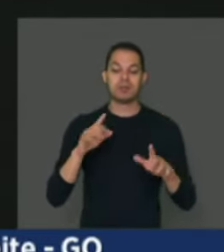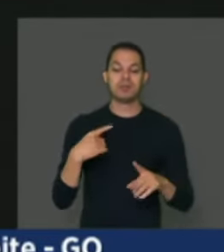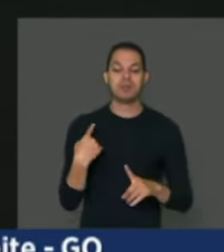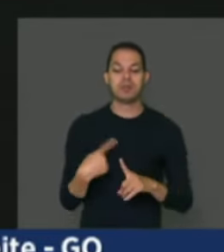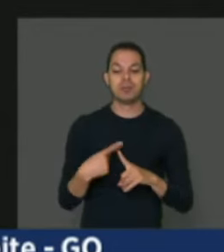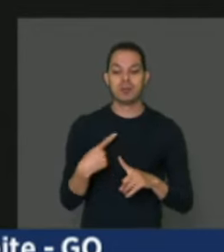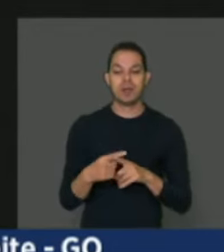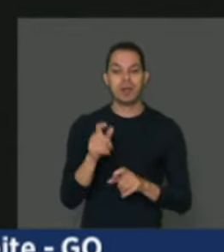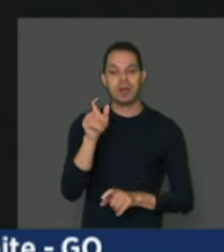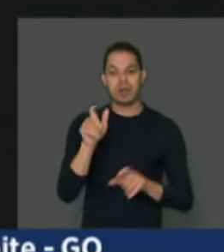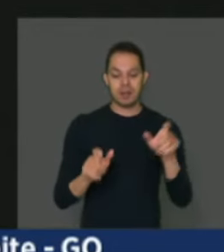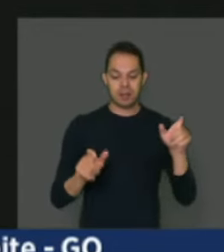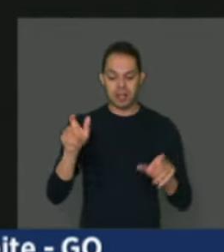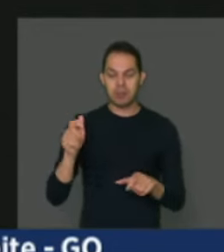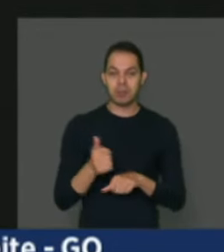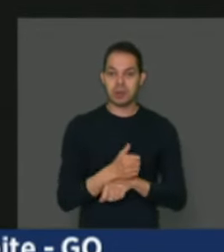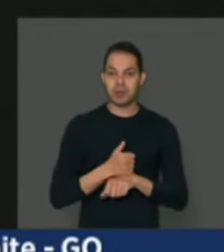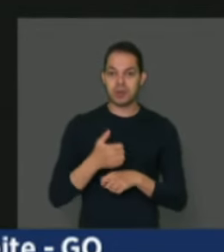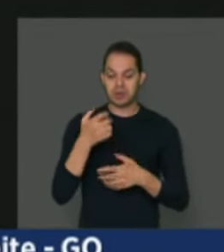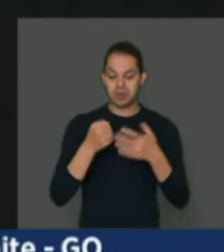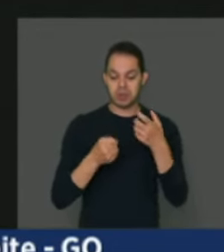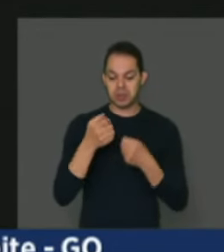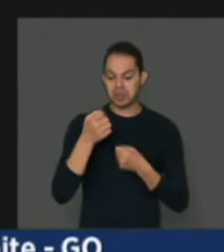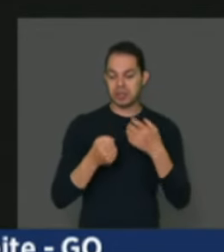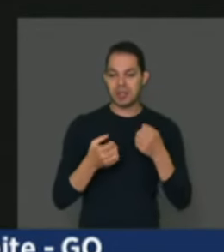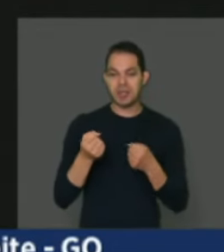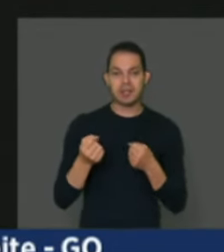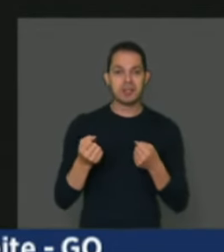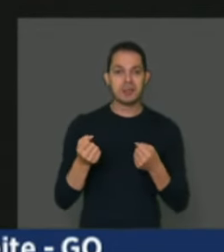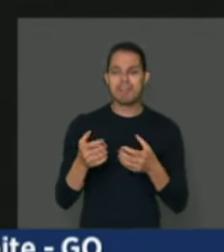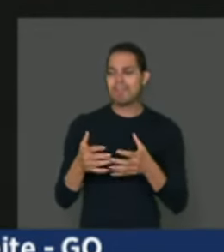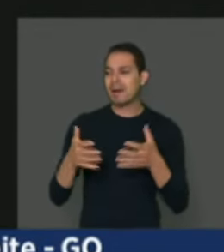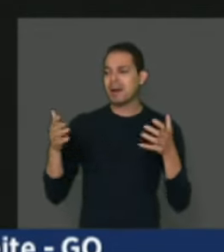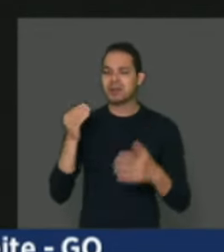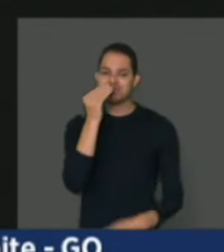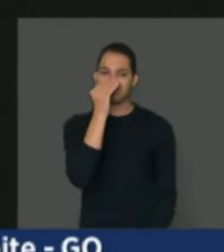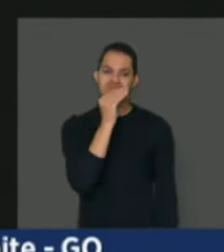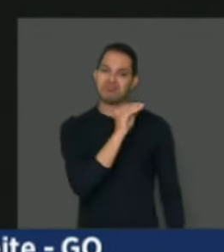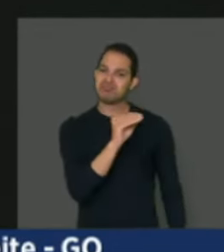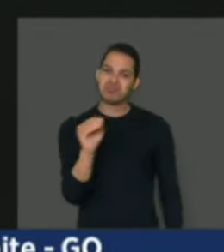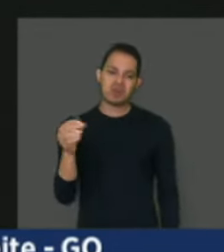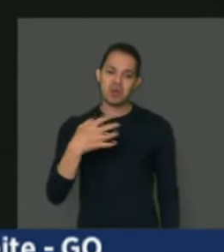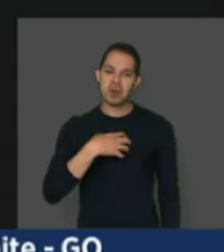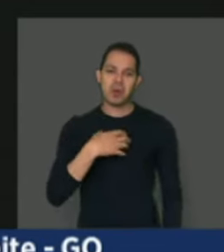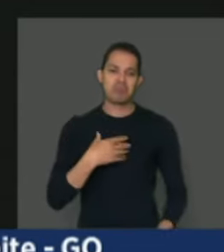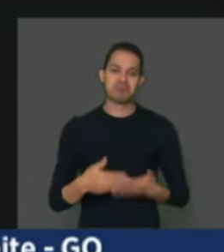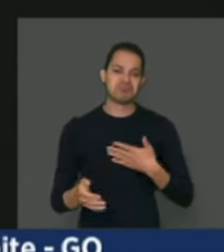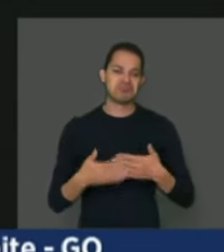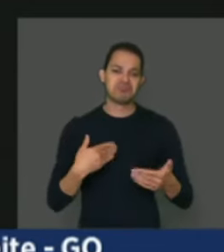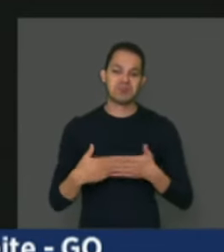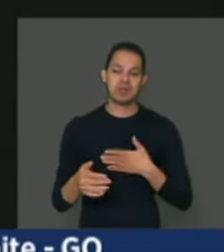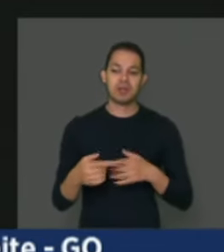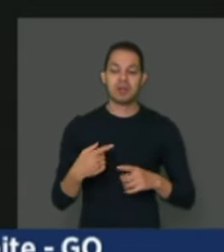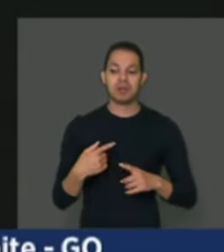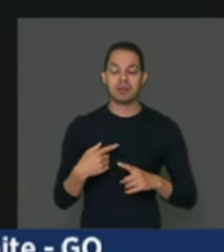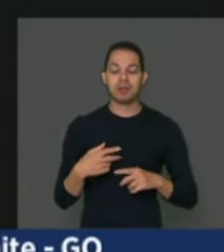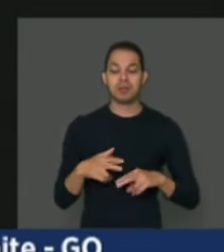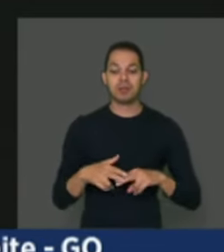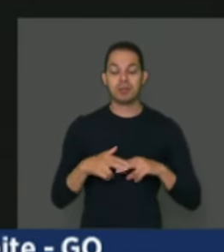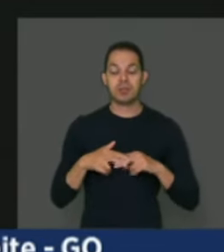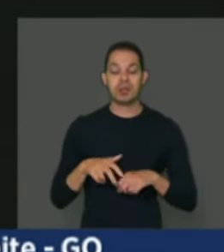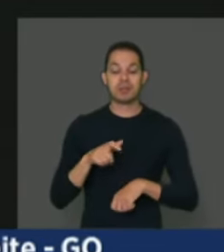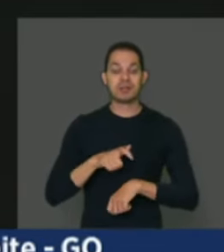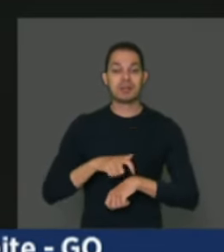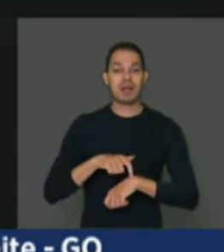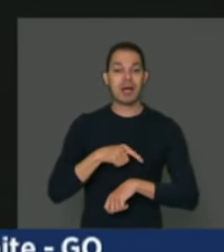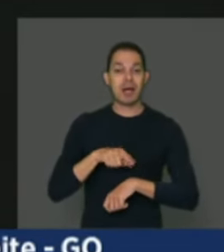o produtor de leite, que muitos ignoram a sua situação devido a horas de trabalho.